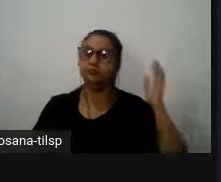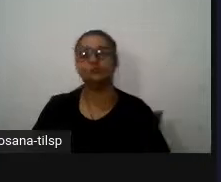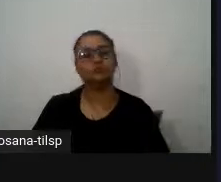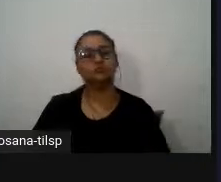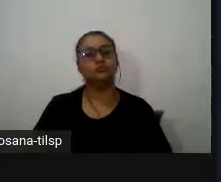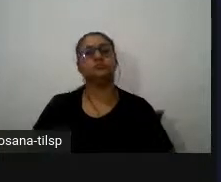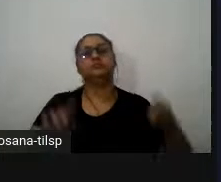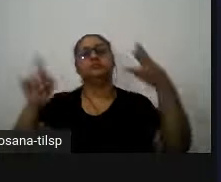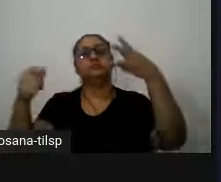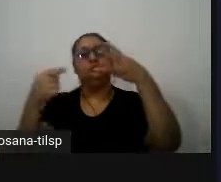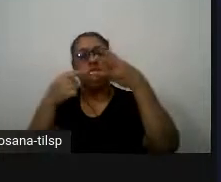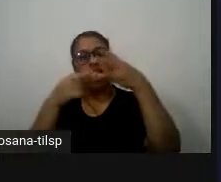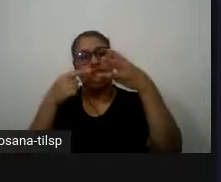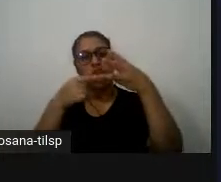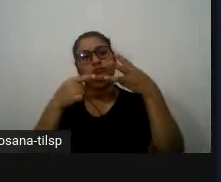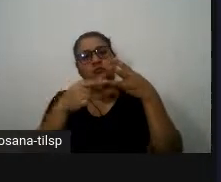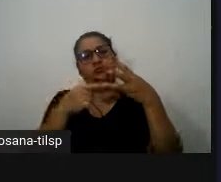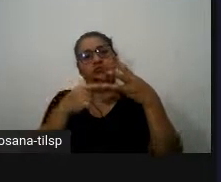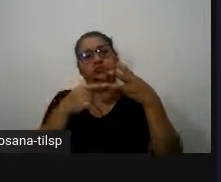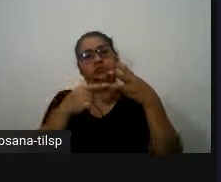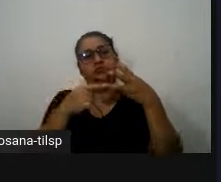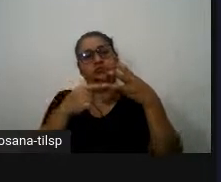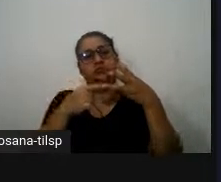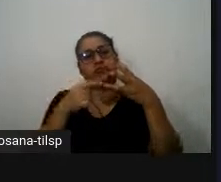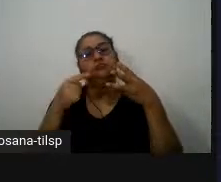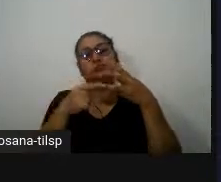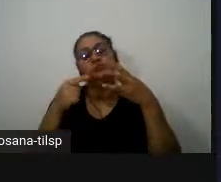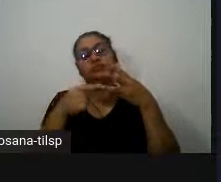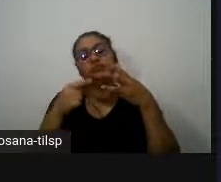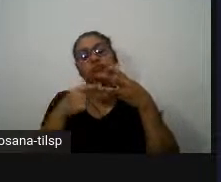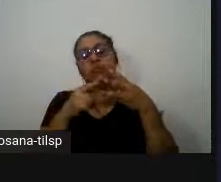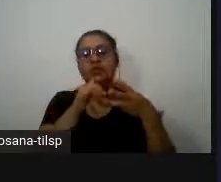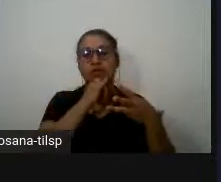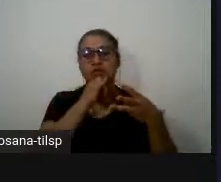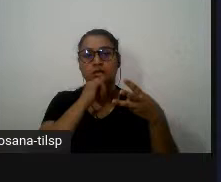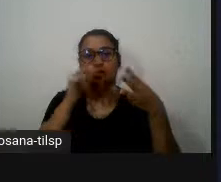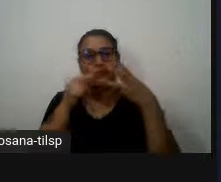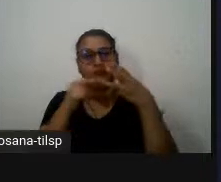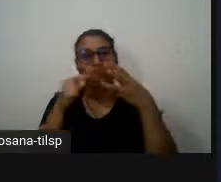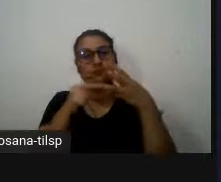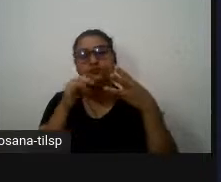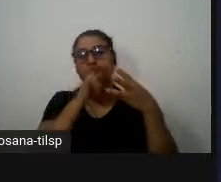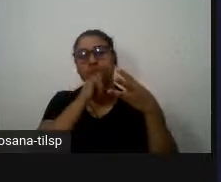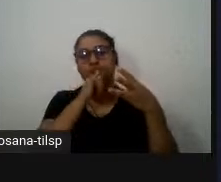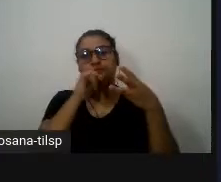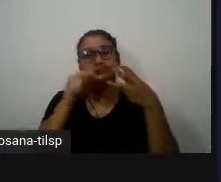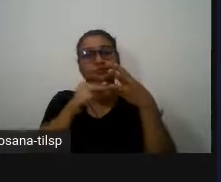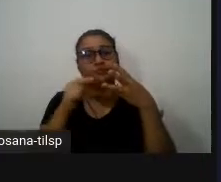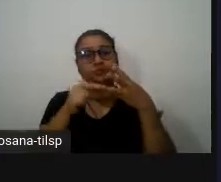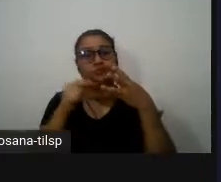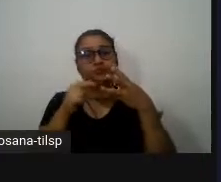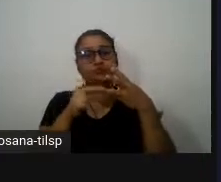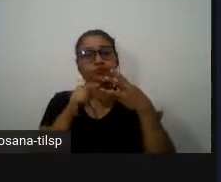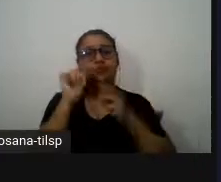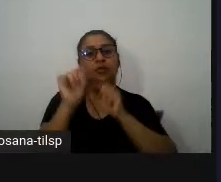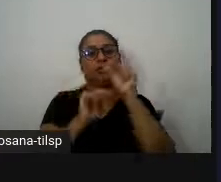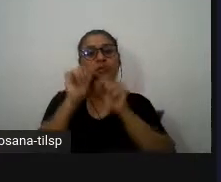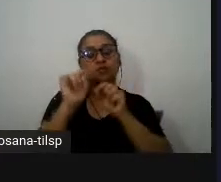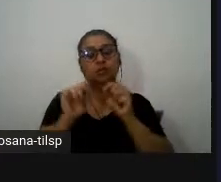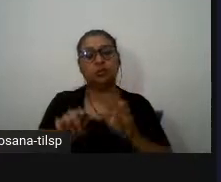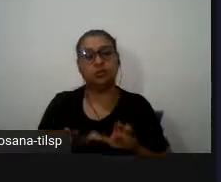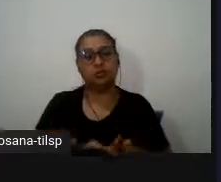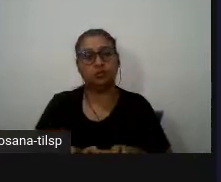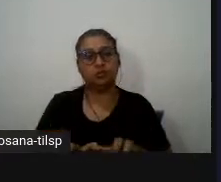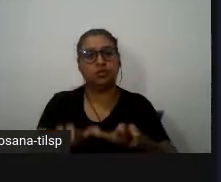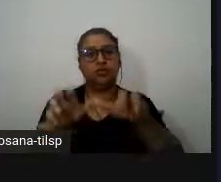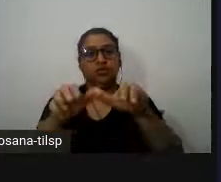finalmente aqui finalmente porque é o terceiro exemplo que eu queria apresentar com o que tipo de trabalho o que tipo de análise nós procedemos